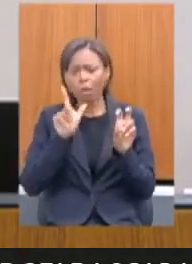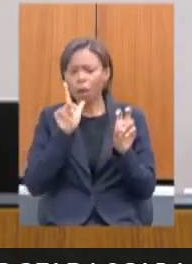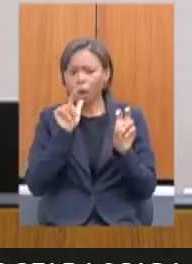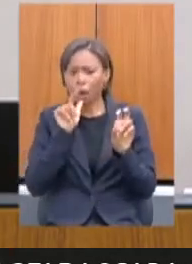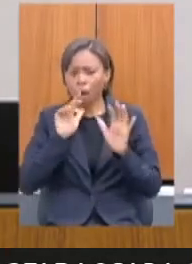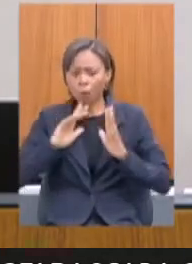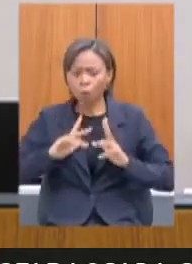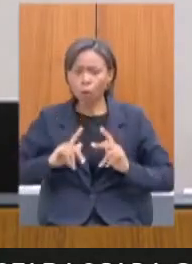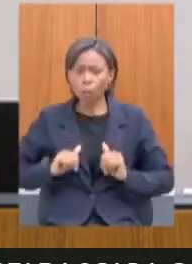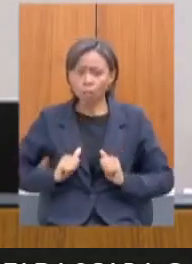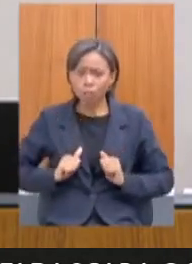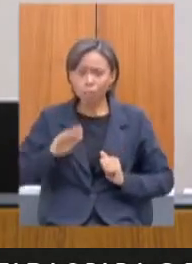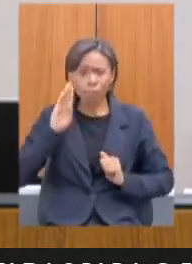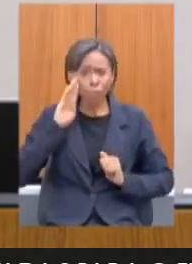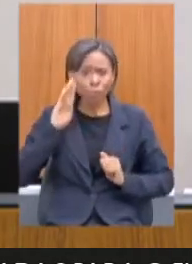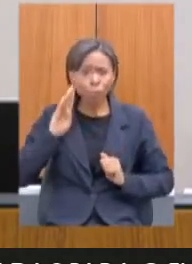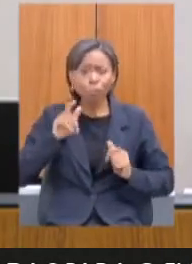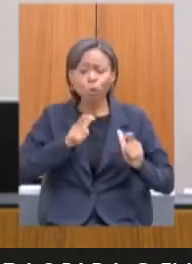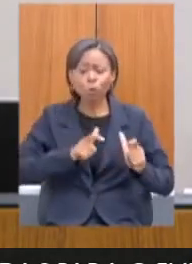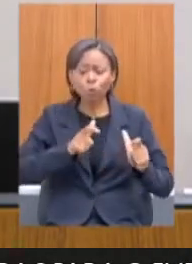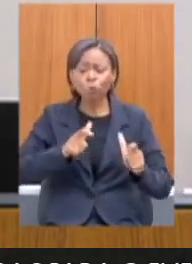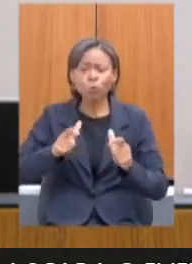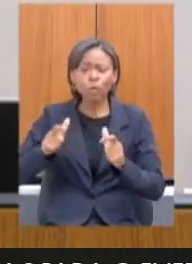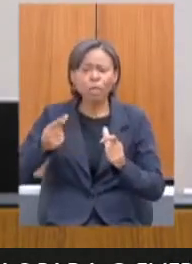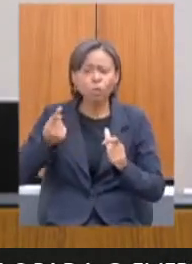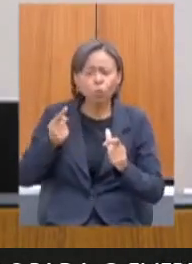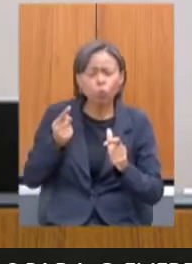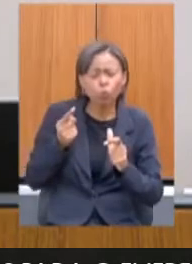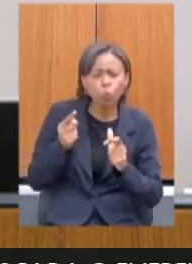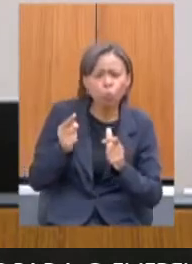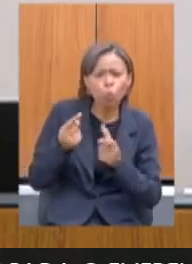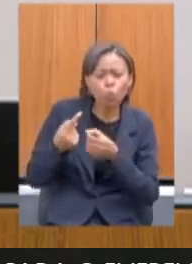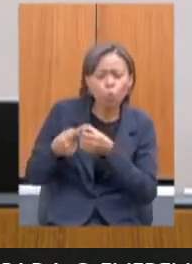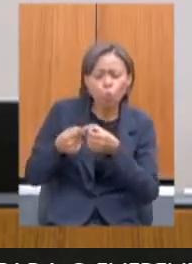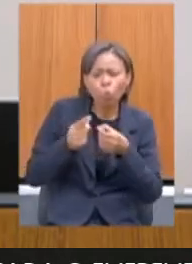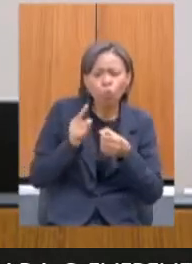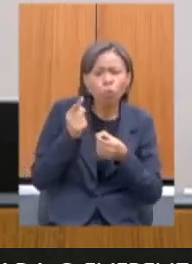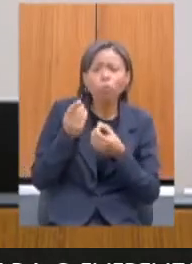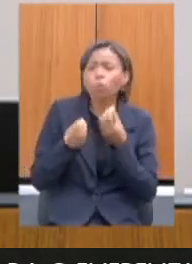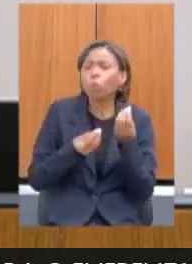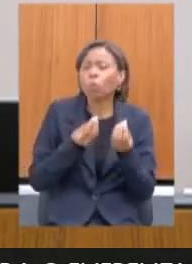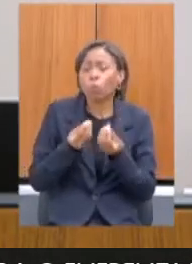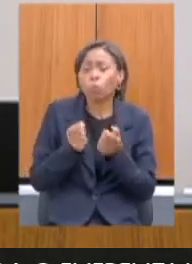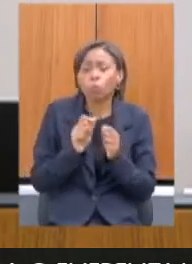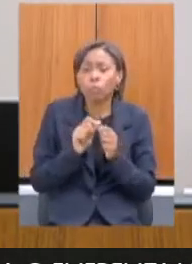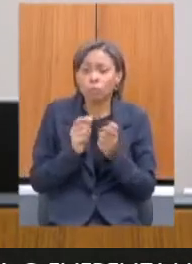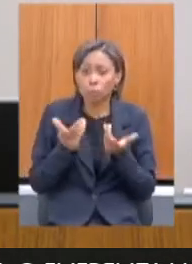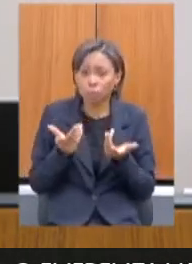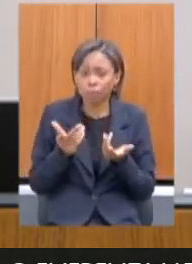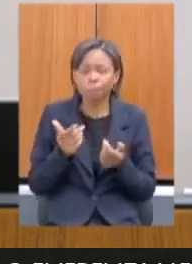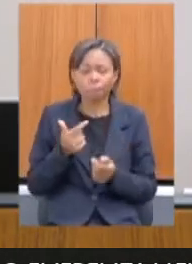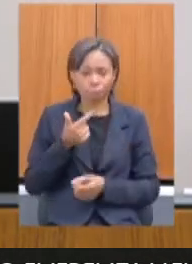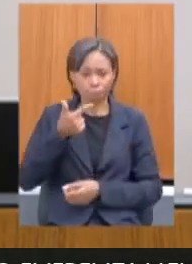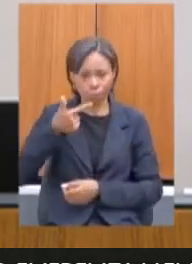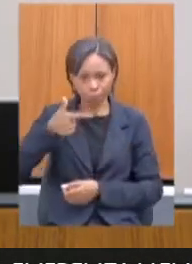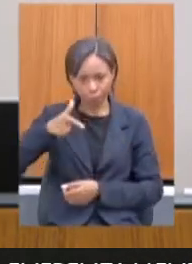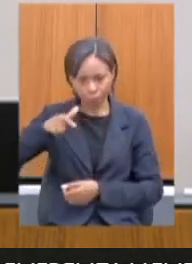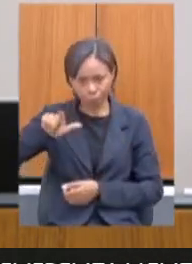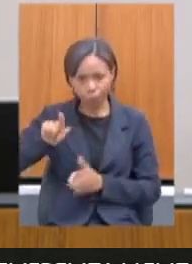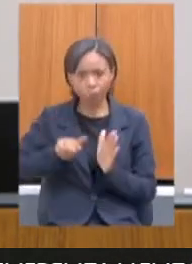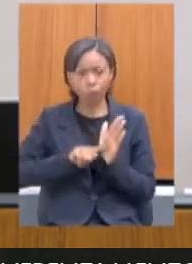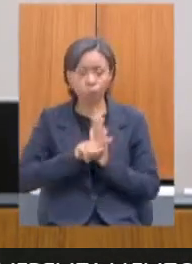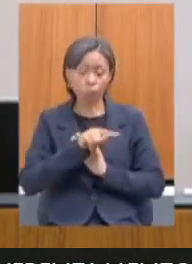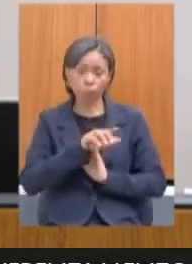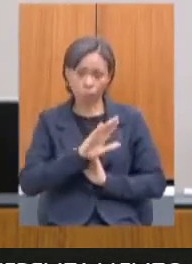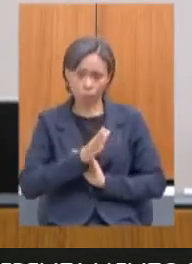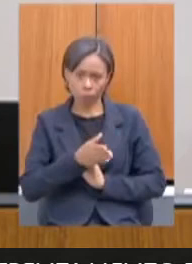principalmente as comunidades mais distantes, como é que vocês têm trabalhado com isso? Uma outra coisa que a secretária já abordou,